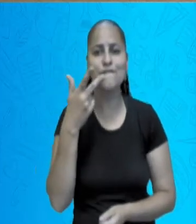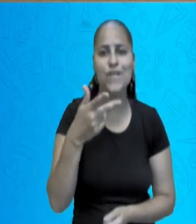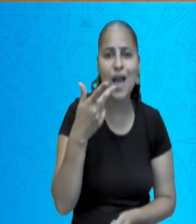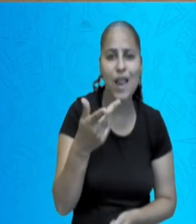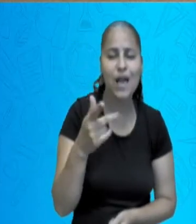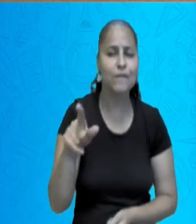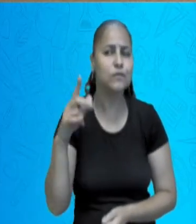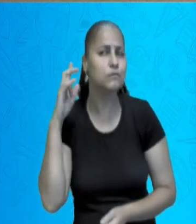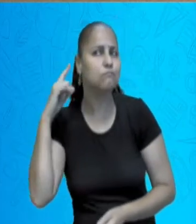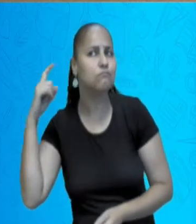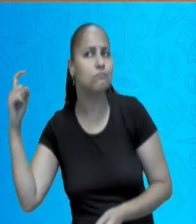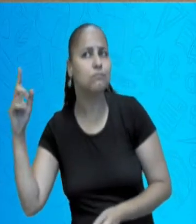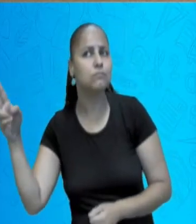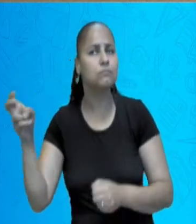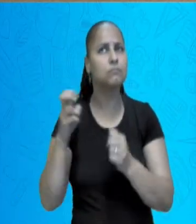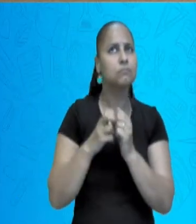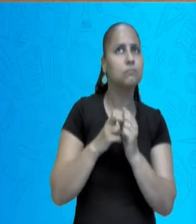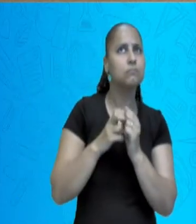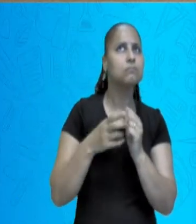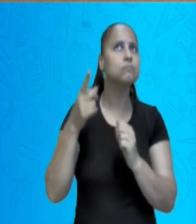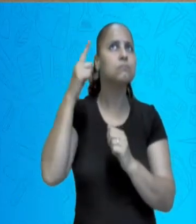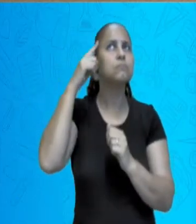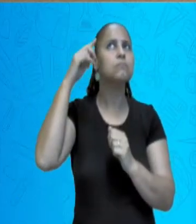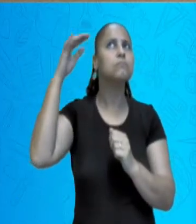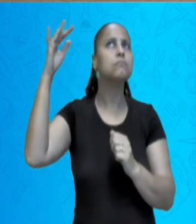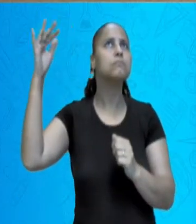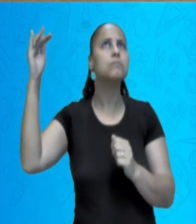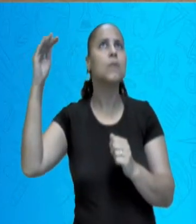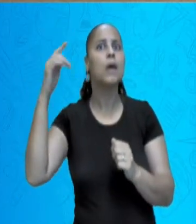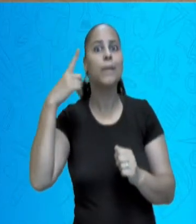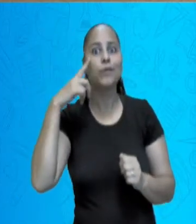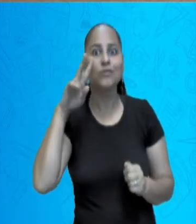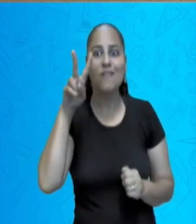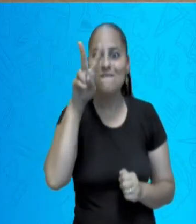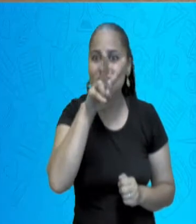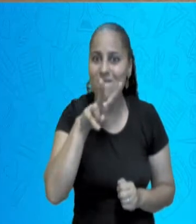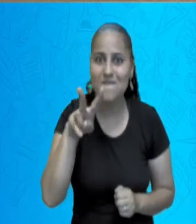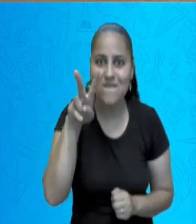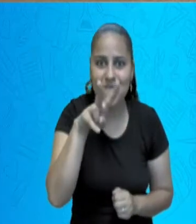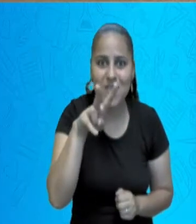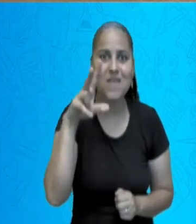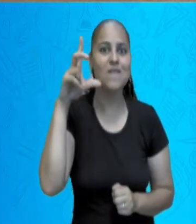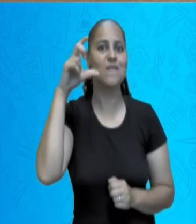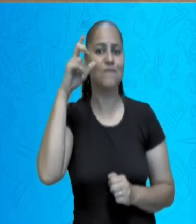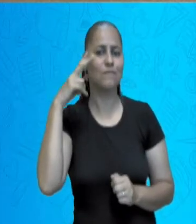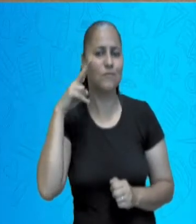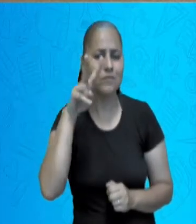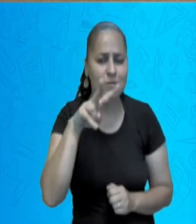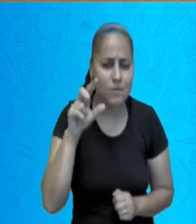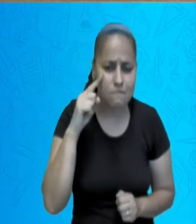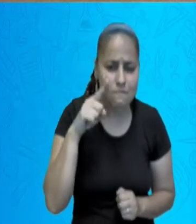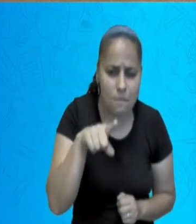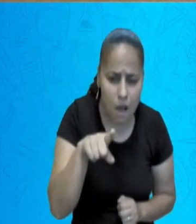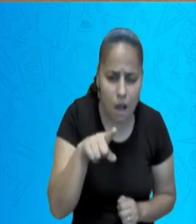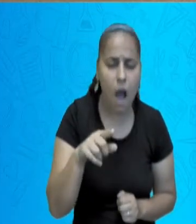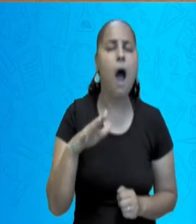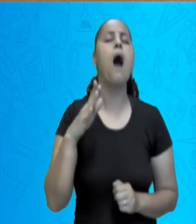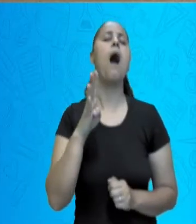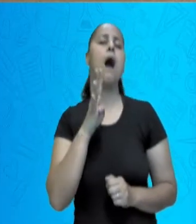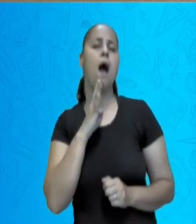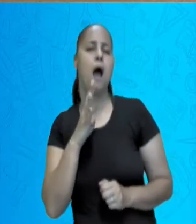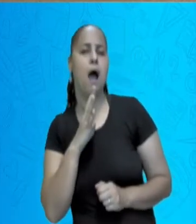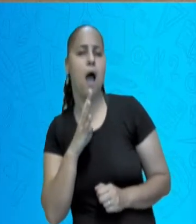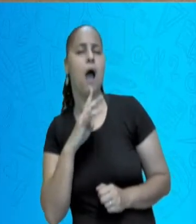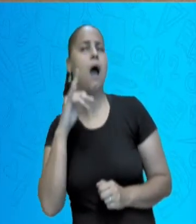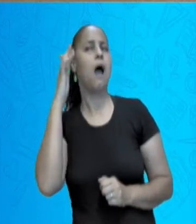grava, você tem a capacidade de imaginar, mas quando você vê, você olha, você